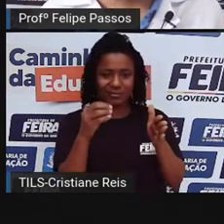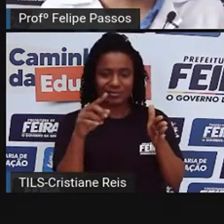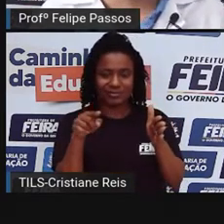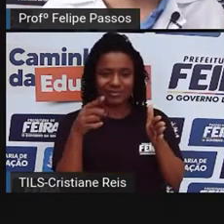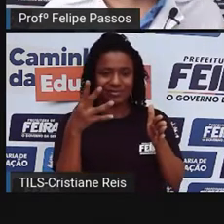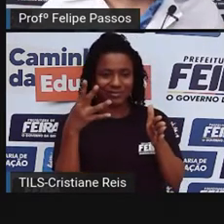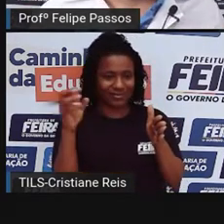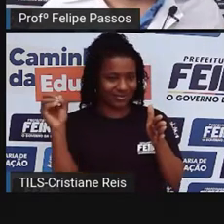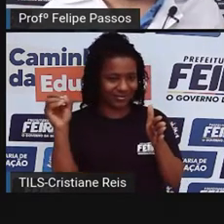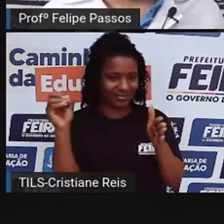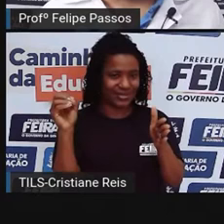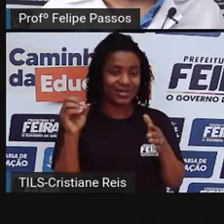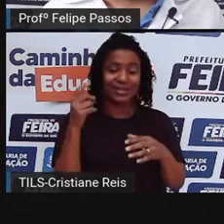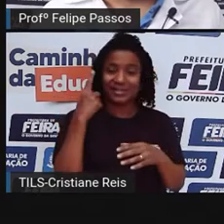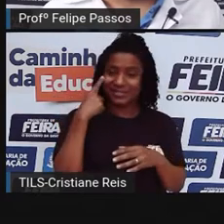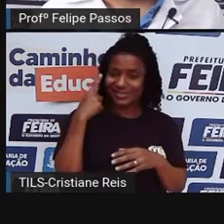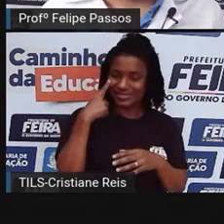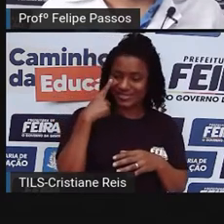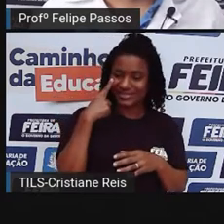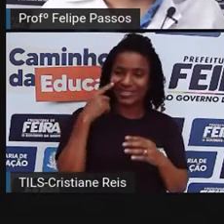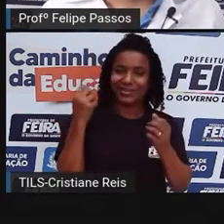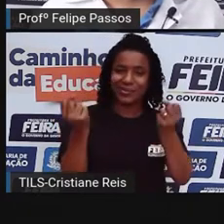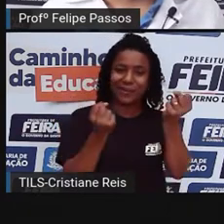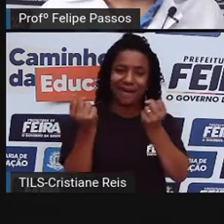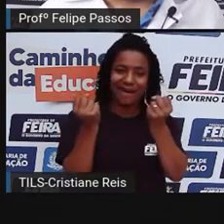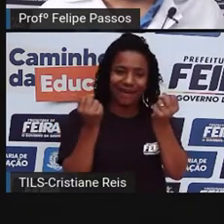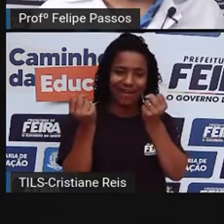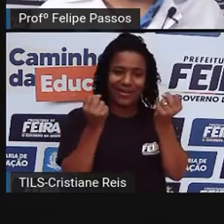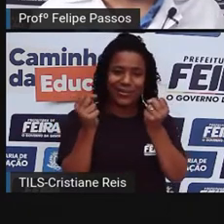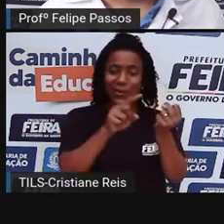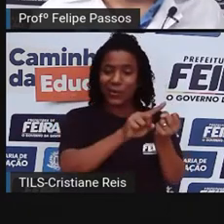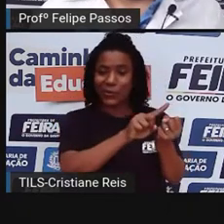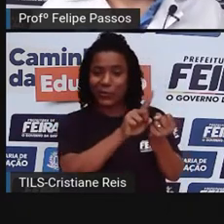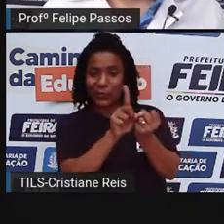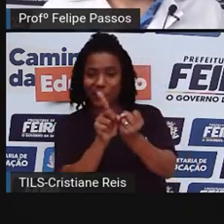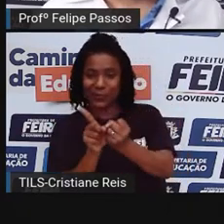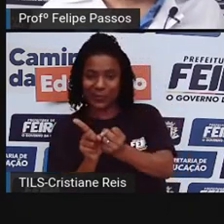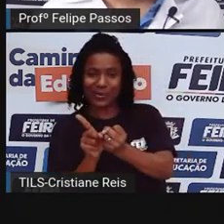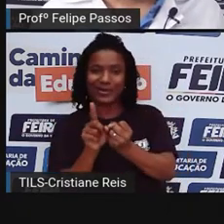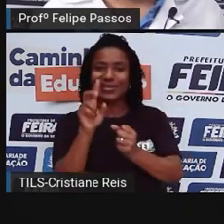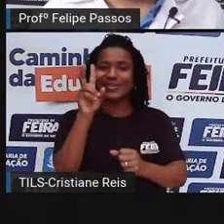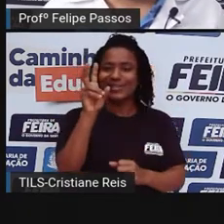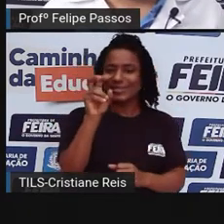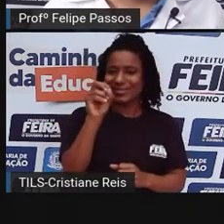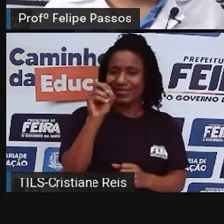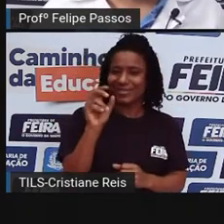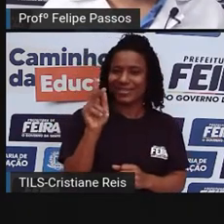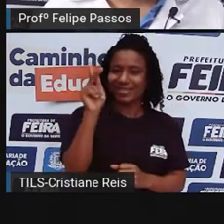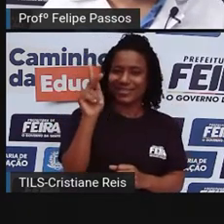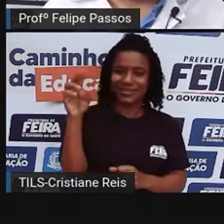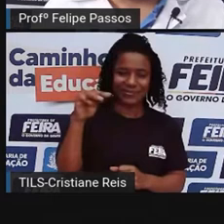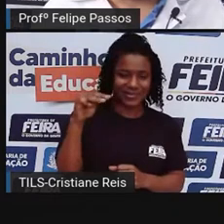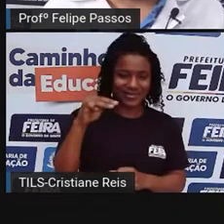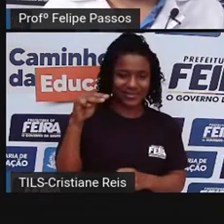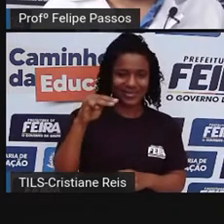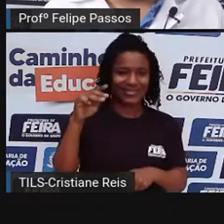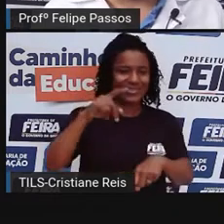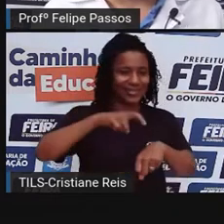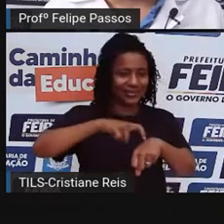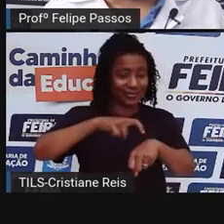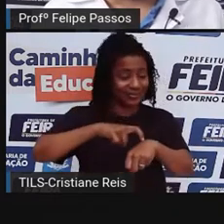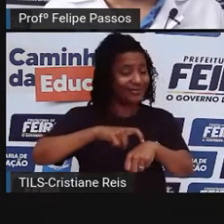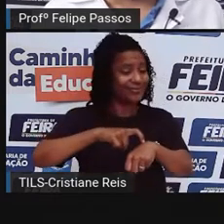que chega a 50 km por hora. Nossa! Incrível, né, gente? 50 km por hora hoje, para a nossa tecnologia,